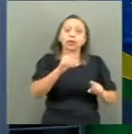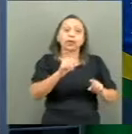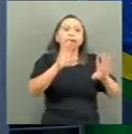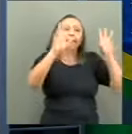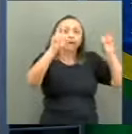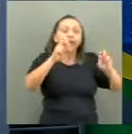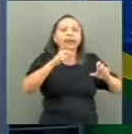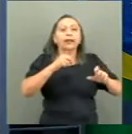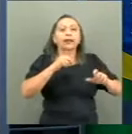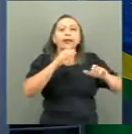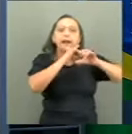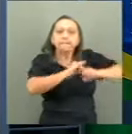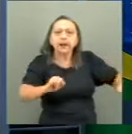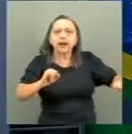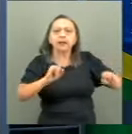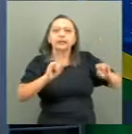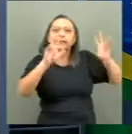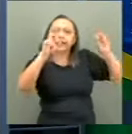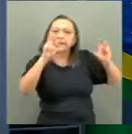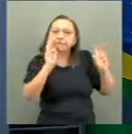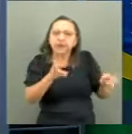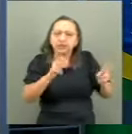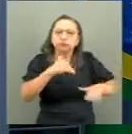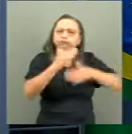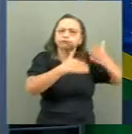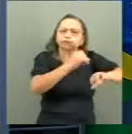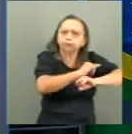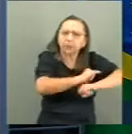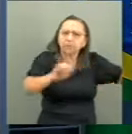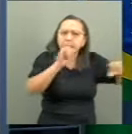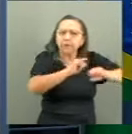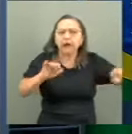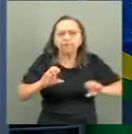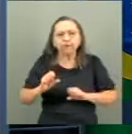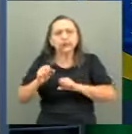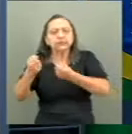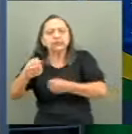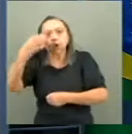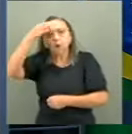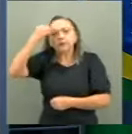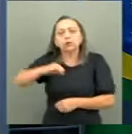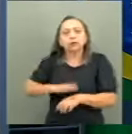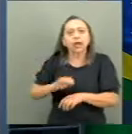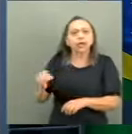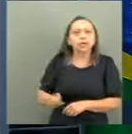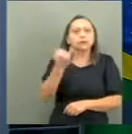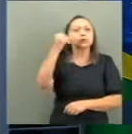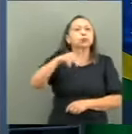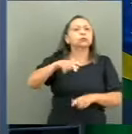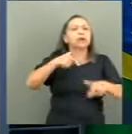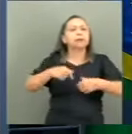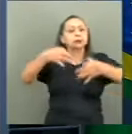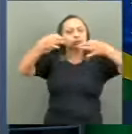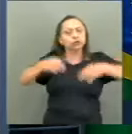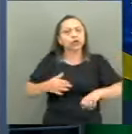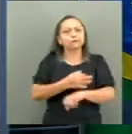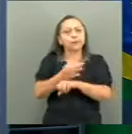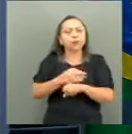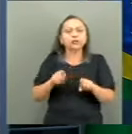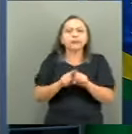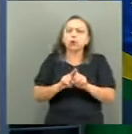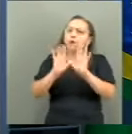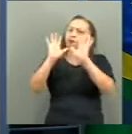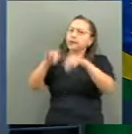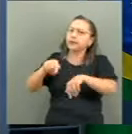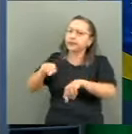nacionais sobre o tema, fortalecendo a compreensão da importância do trabalho decente e o combate ao trabalho escravo.